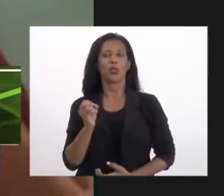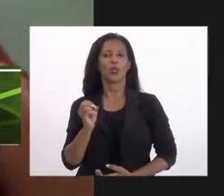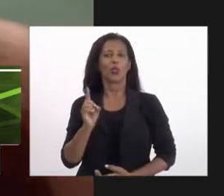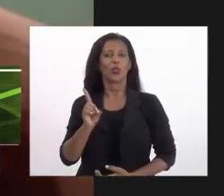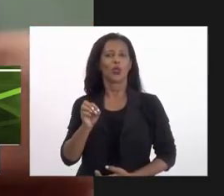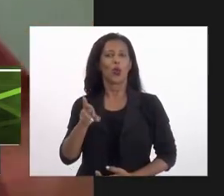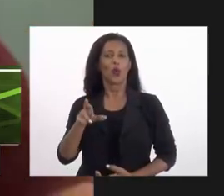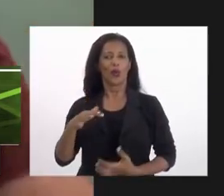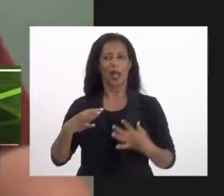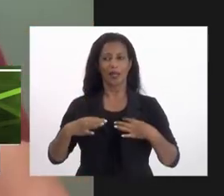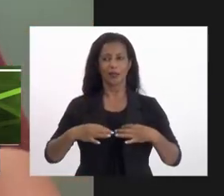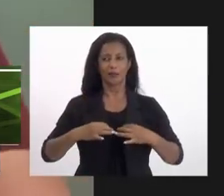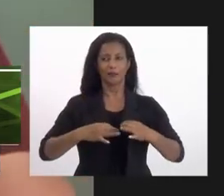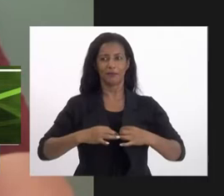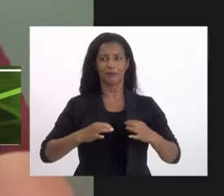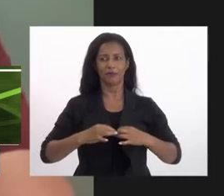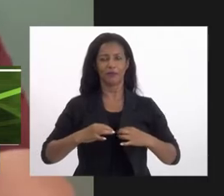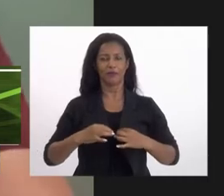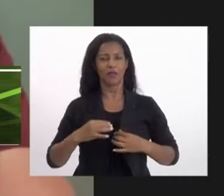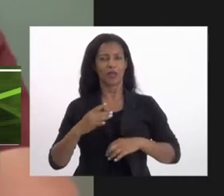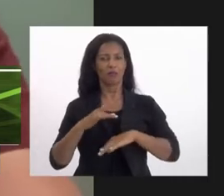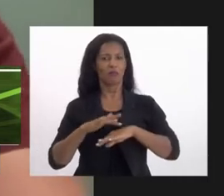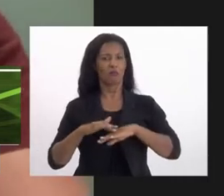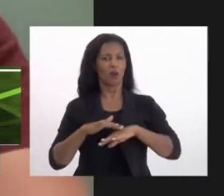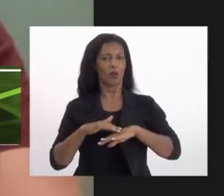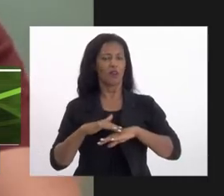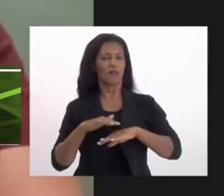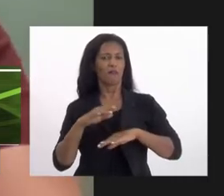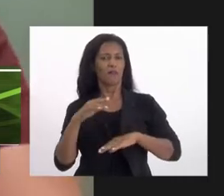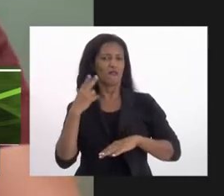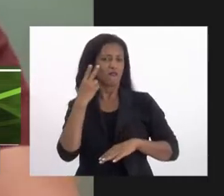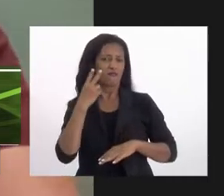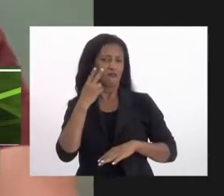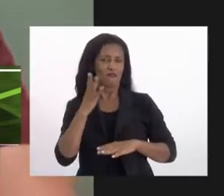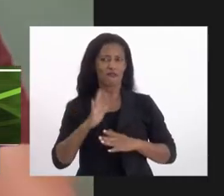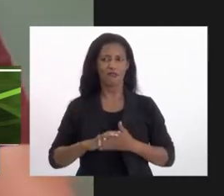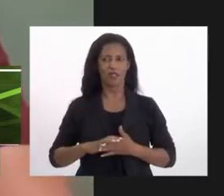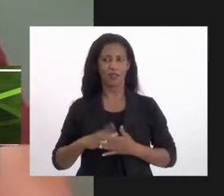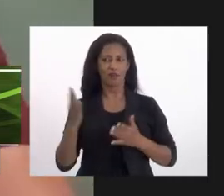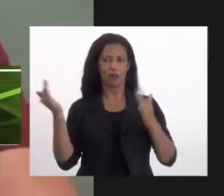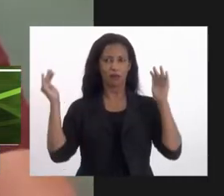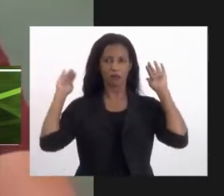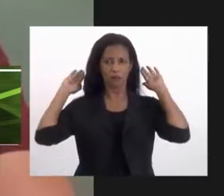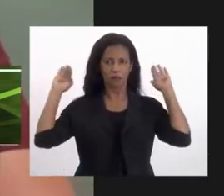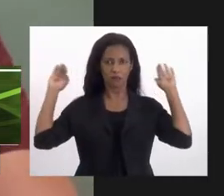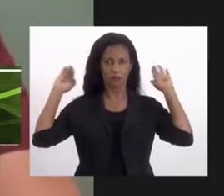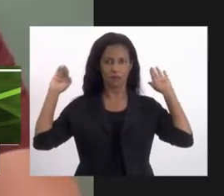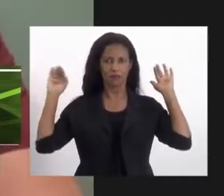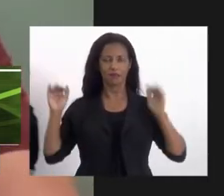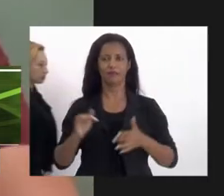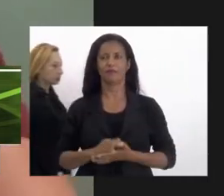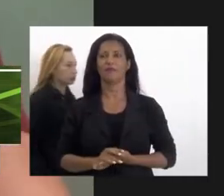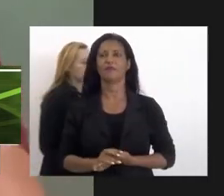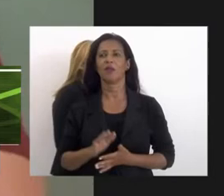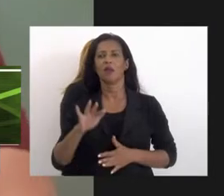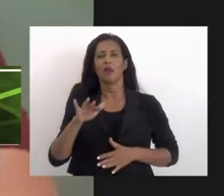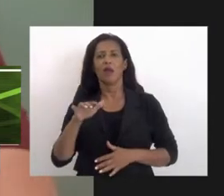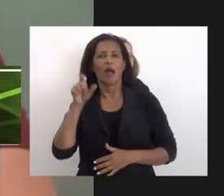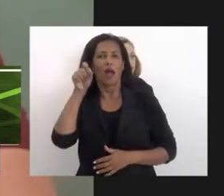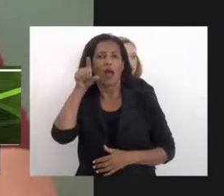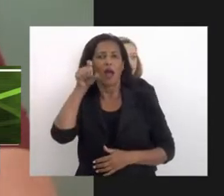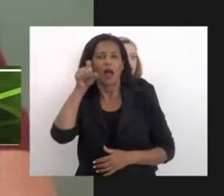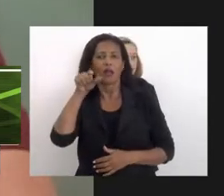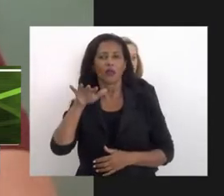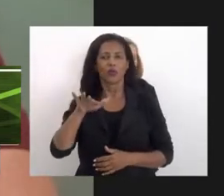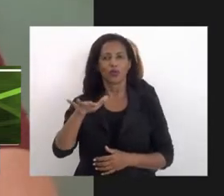e branca, uma blusa numa tonalidade vinho, tenho lá nas minhas costas uma parede num tom azul